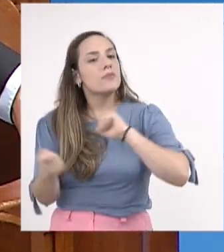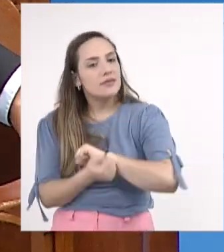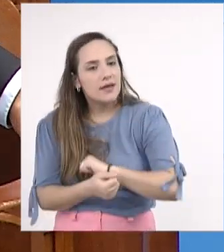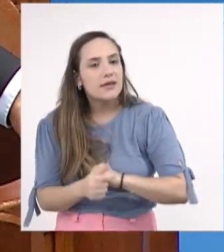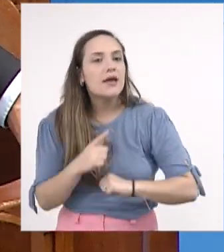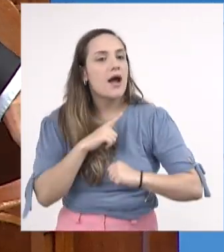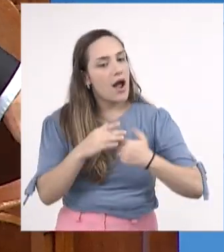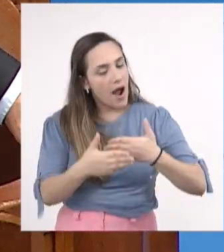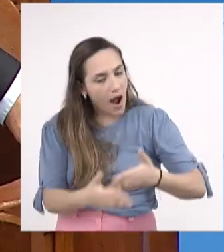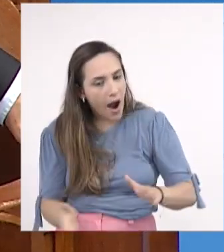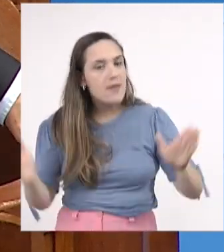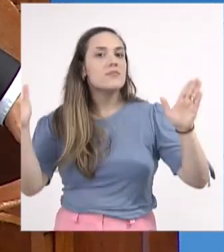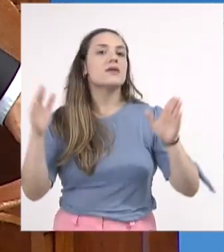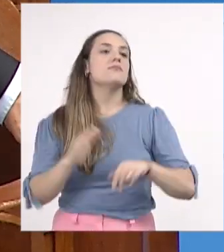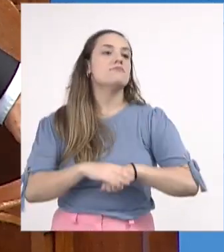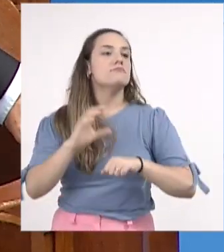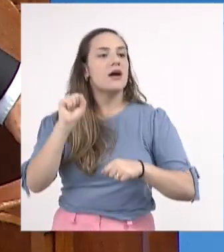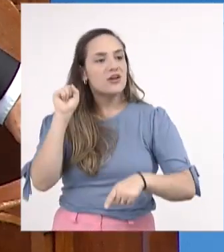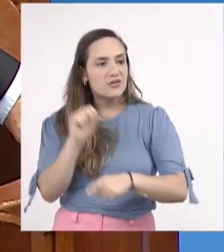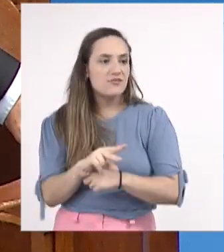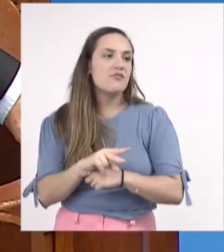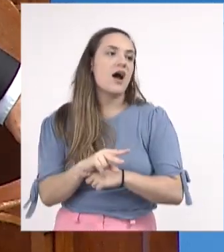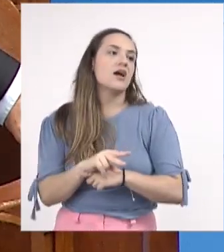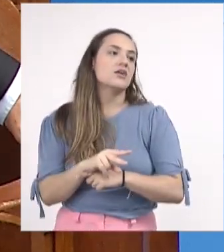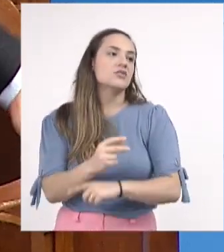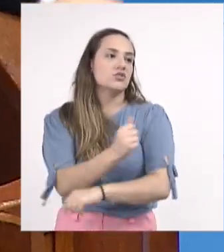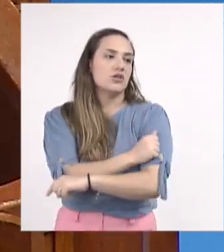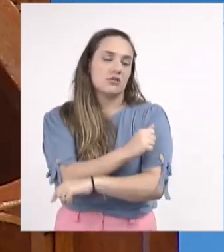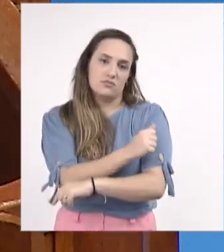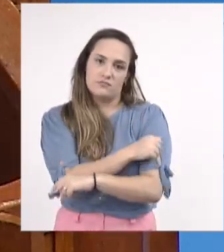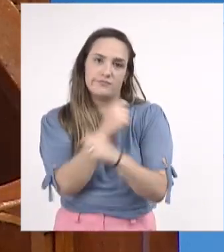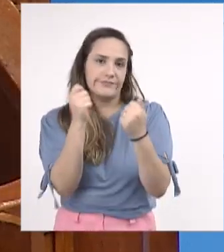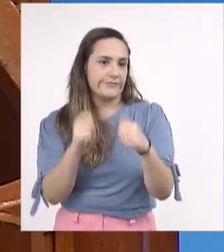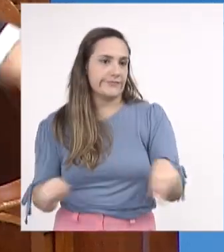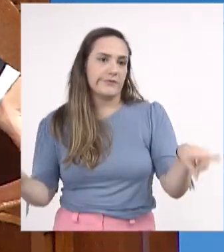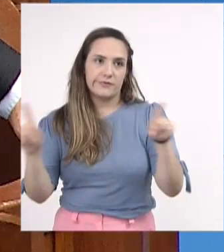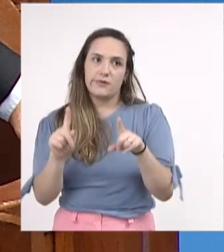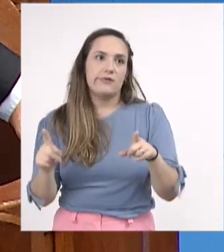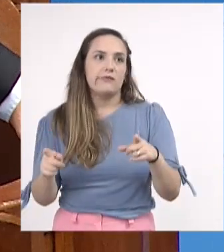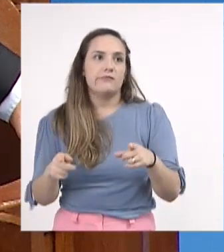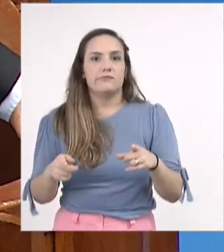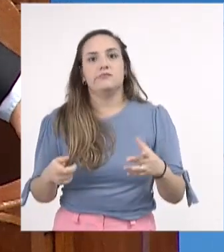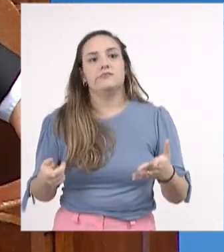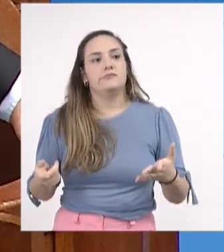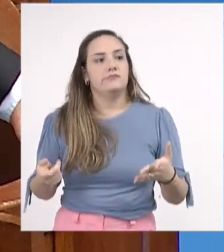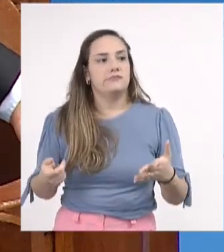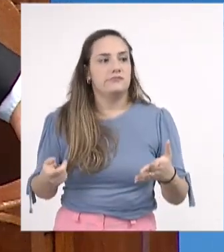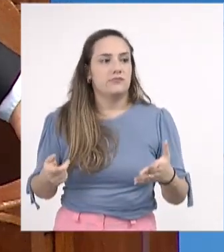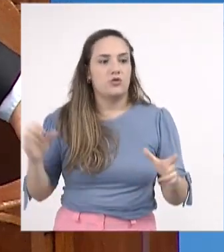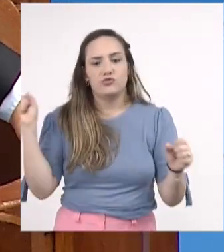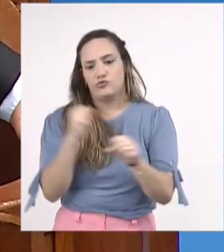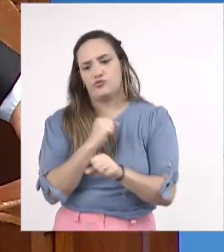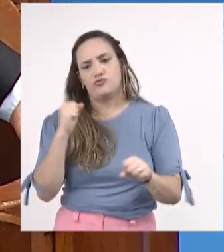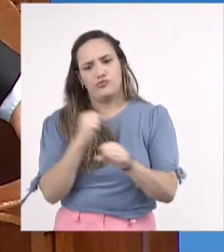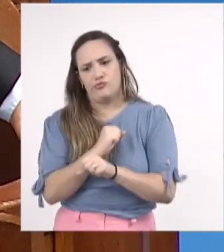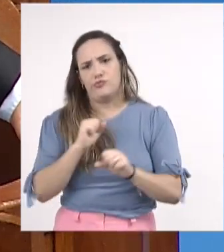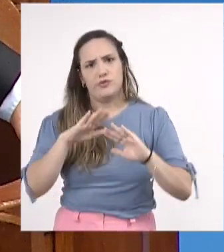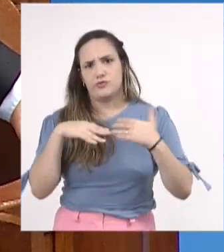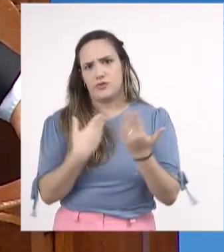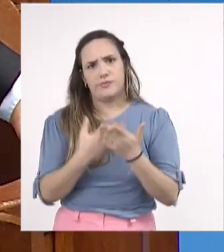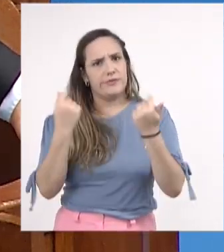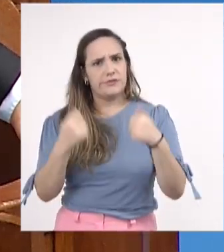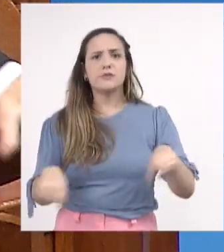de alunos do ensino fundamental, sem que haja necessidade, por exemplo, de construção de escolas.